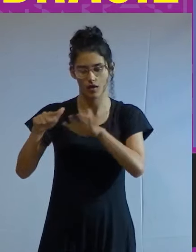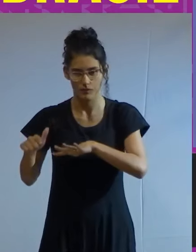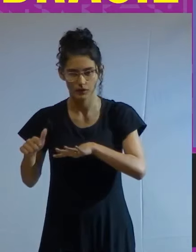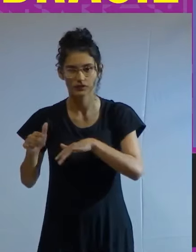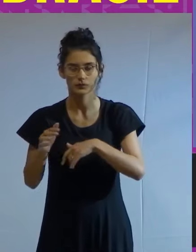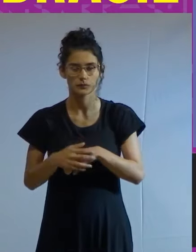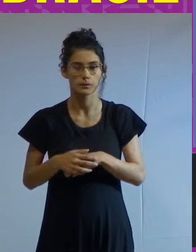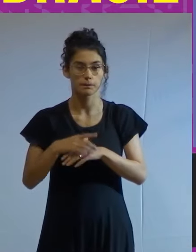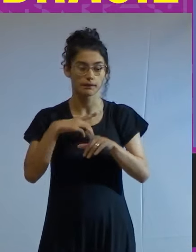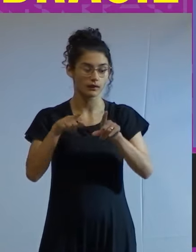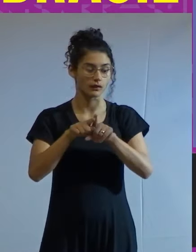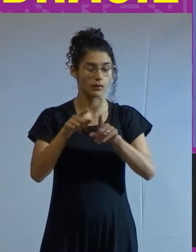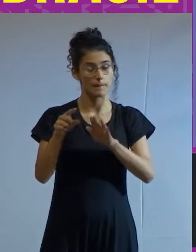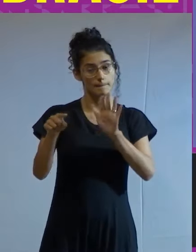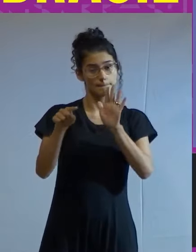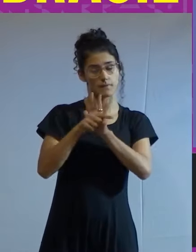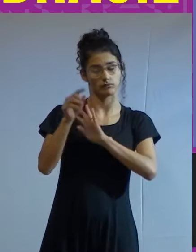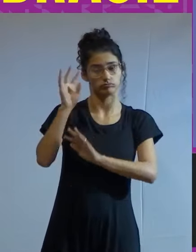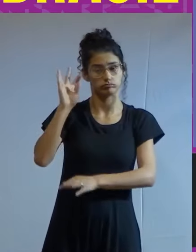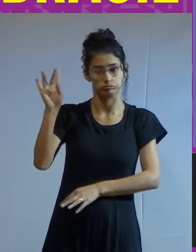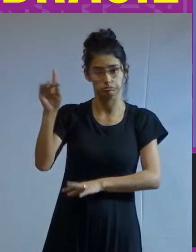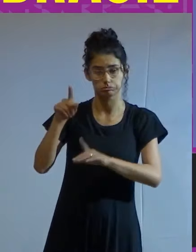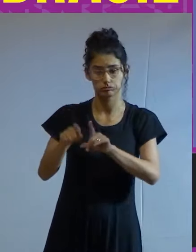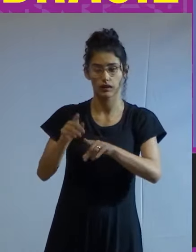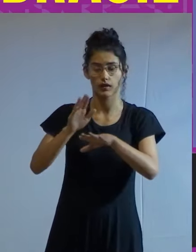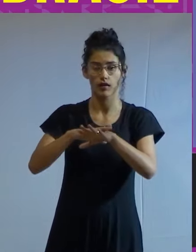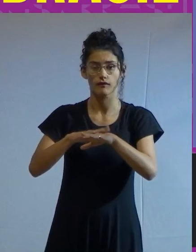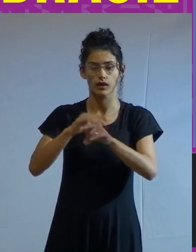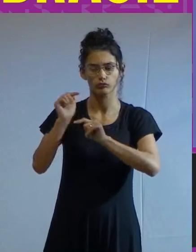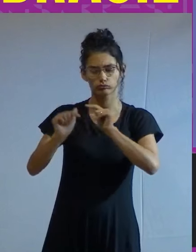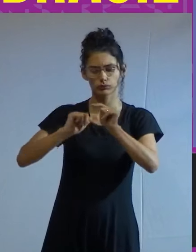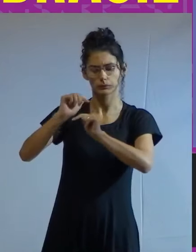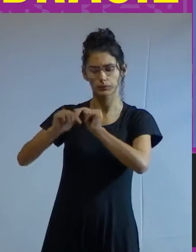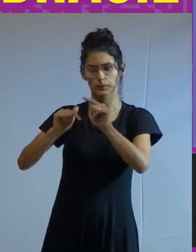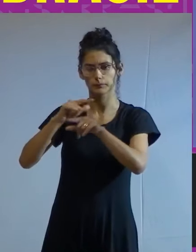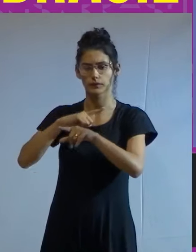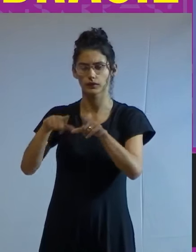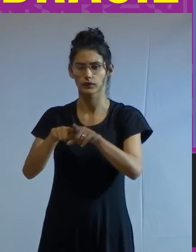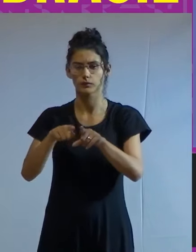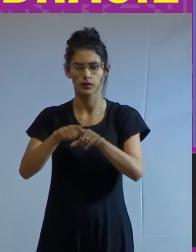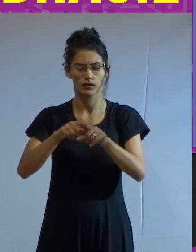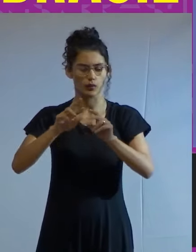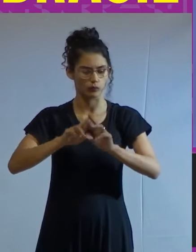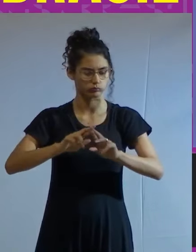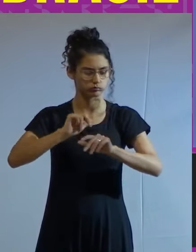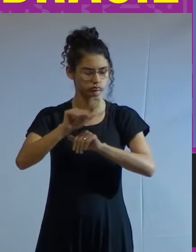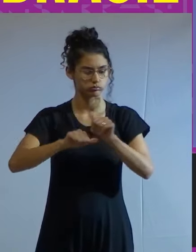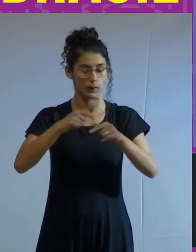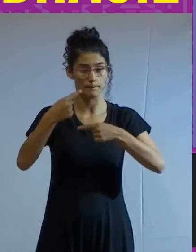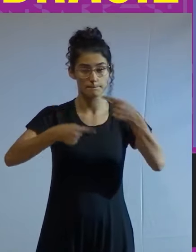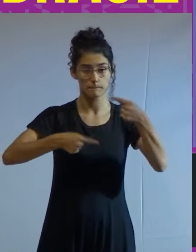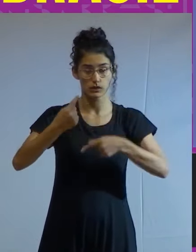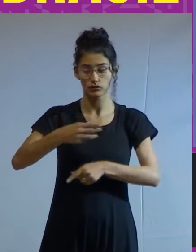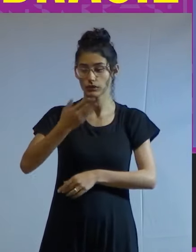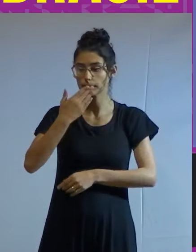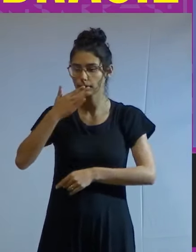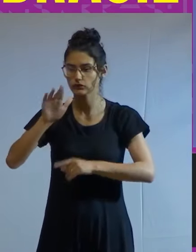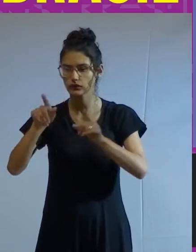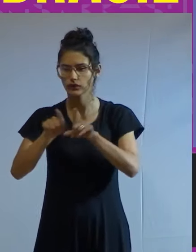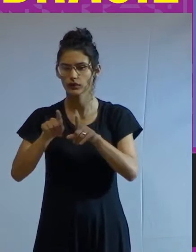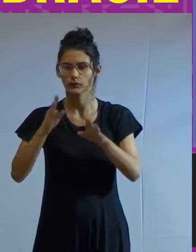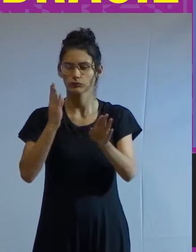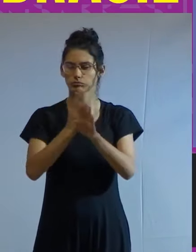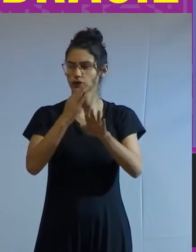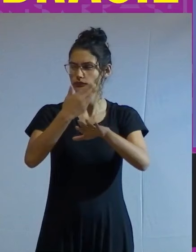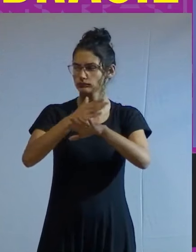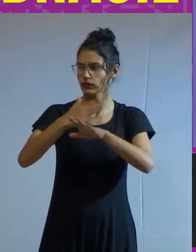Faz menos, teoricamente. Trata-se de trabalho abstrato virtual. Políticas piedosas tentam